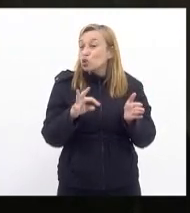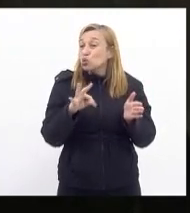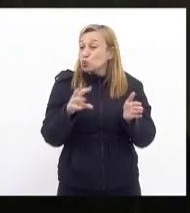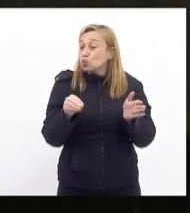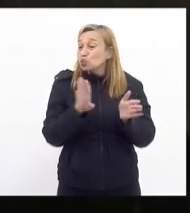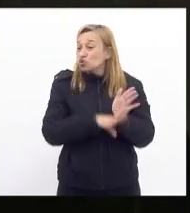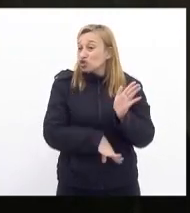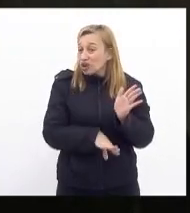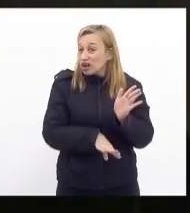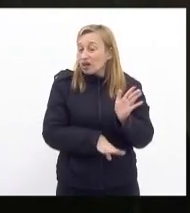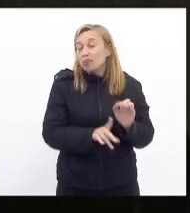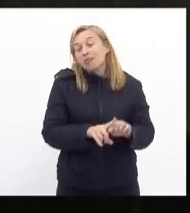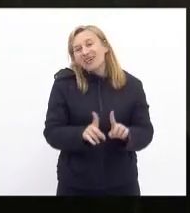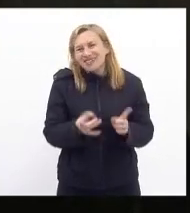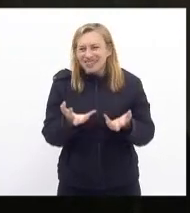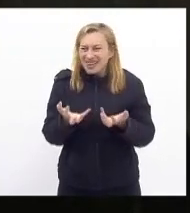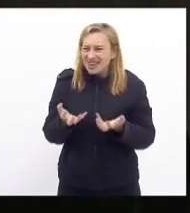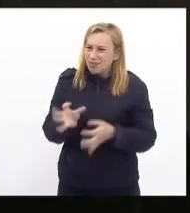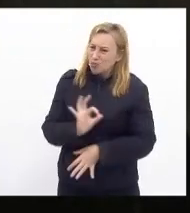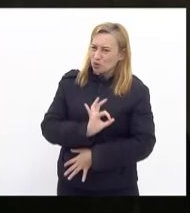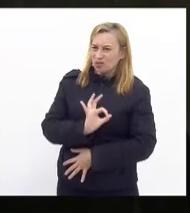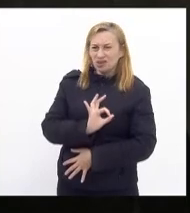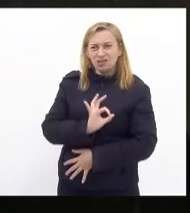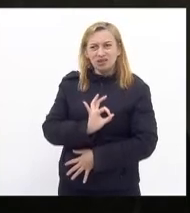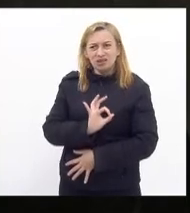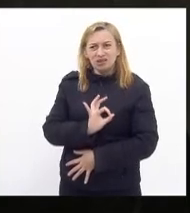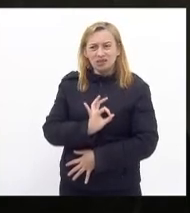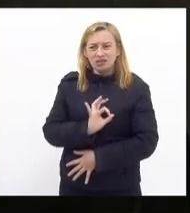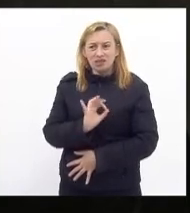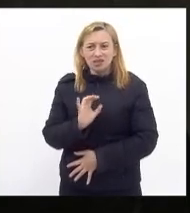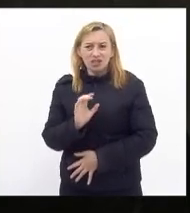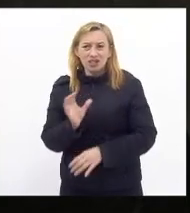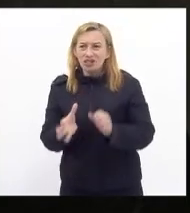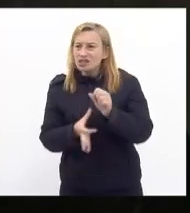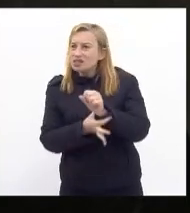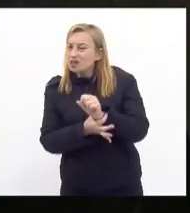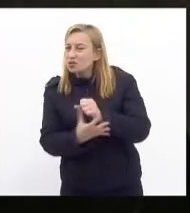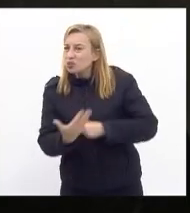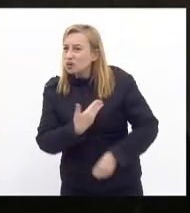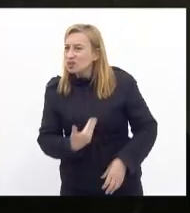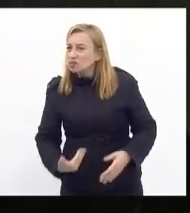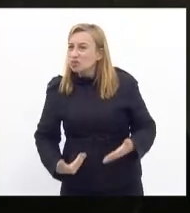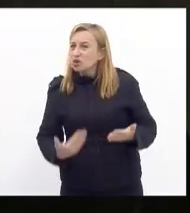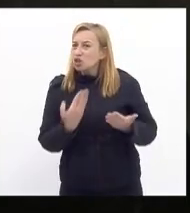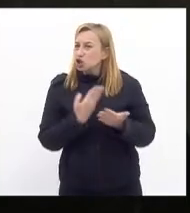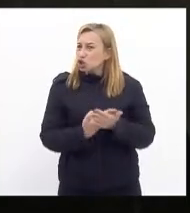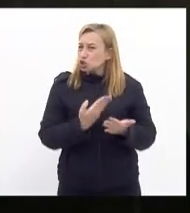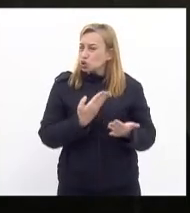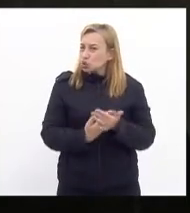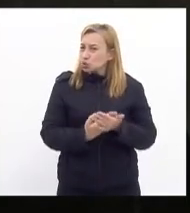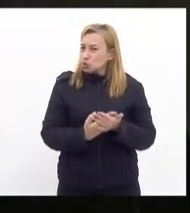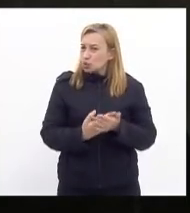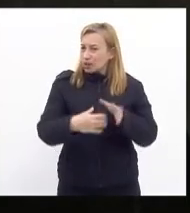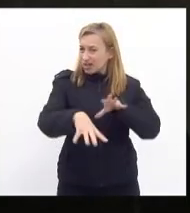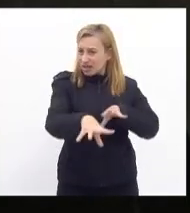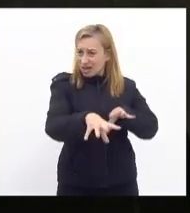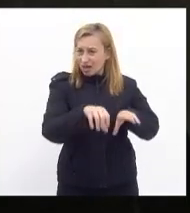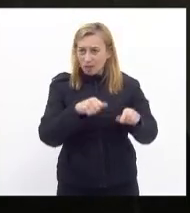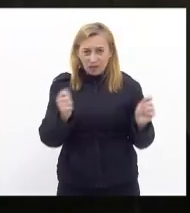tudo mas querem que a polícia os agentes estudem sejam capacitados